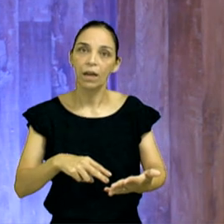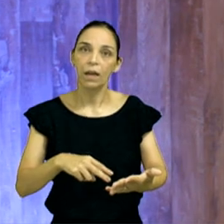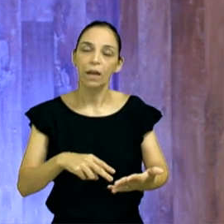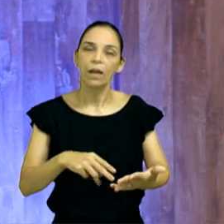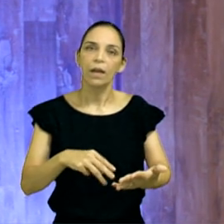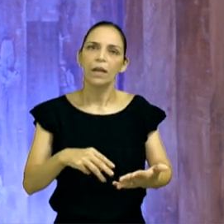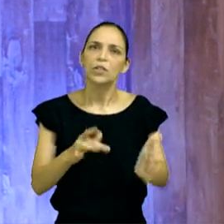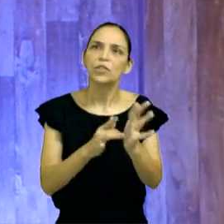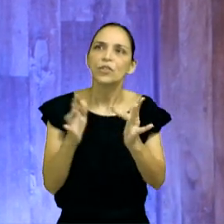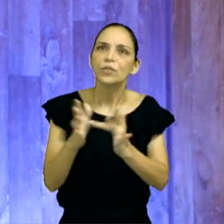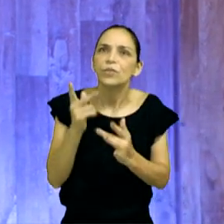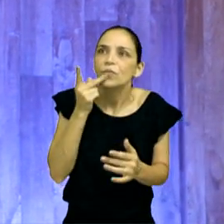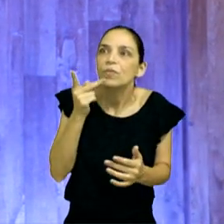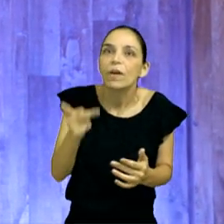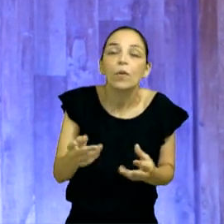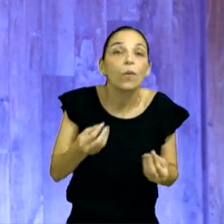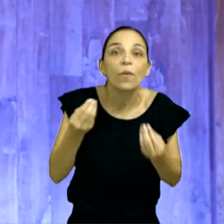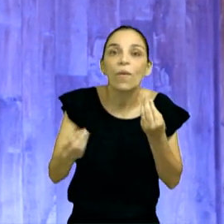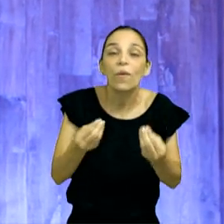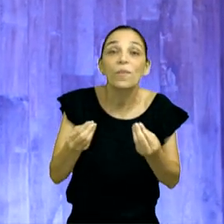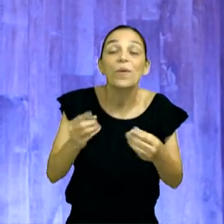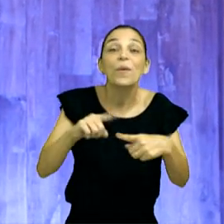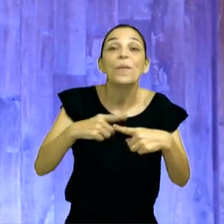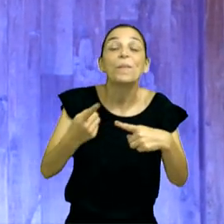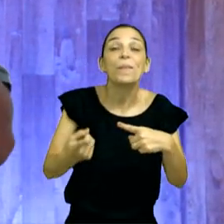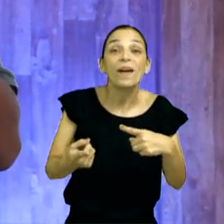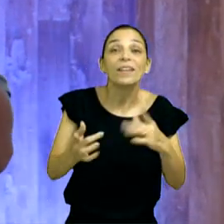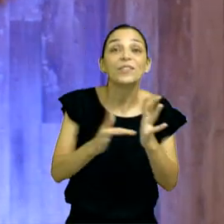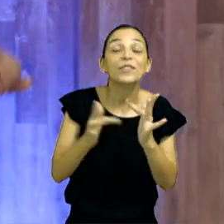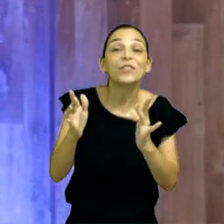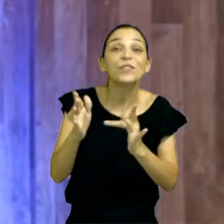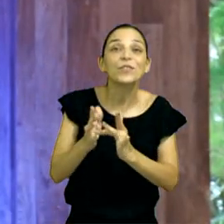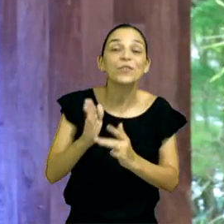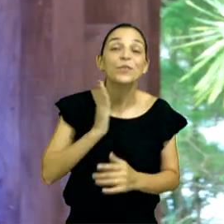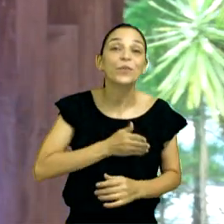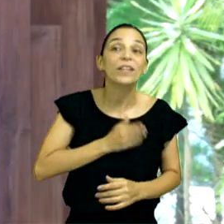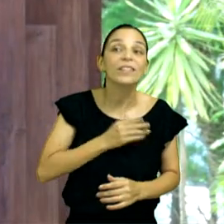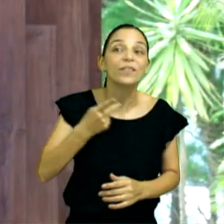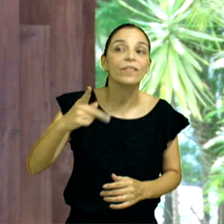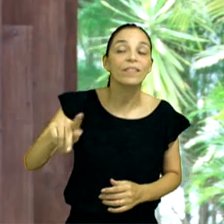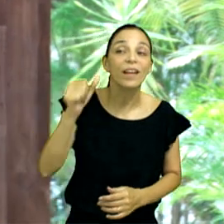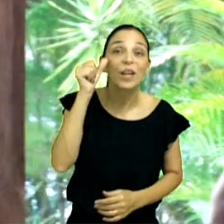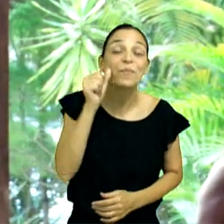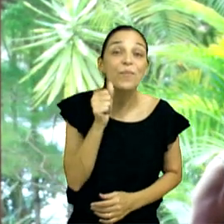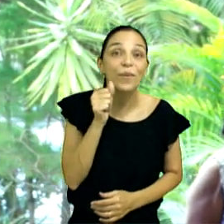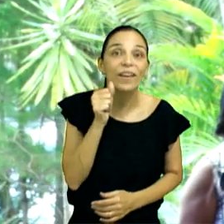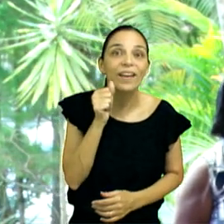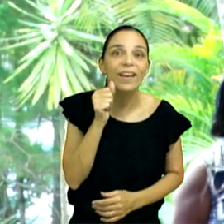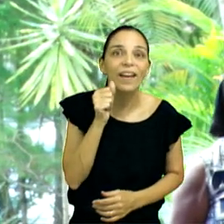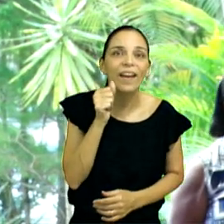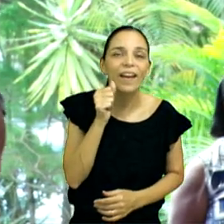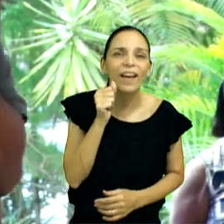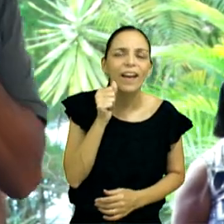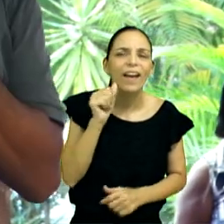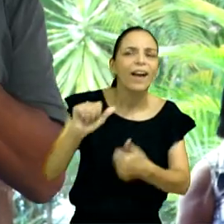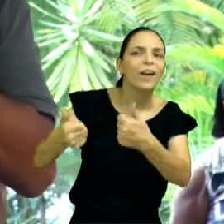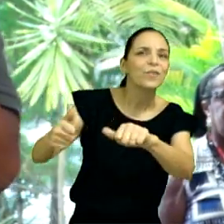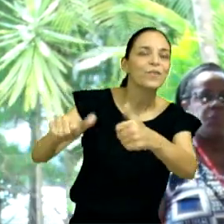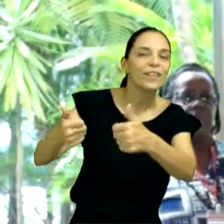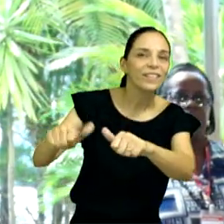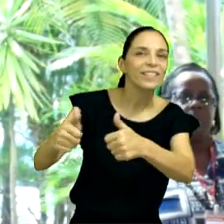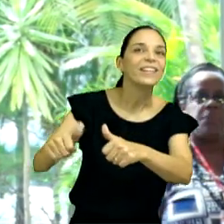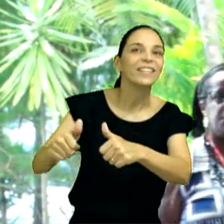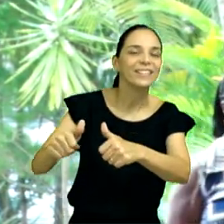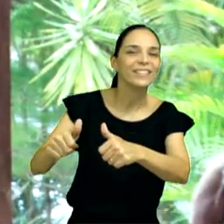o mestre que falou, sim, mas o senhor estava testando o coração daquela mulher, e no impulso, amados, tem uma teoria que diz que nós nos